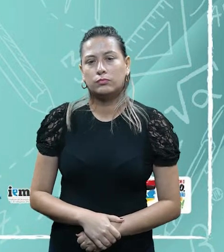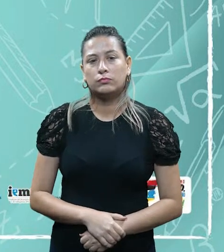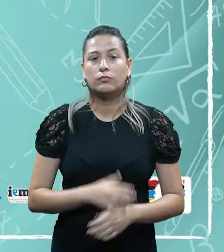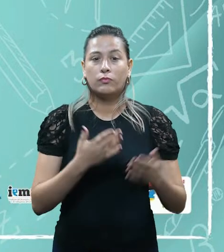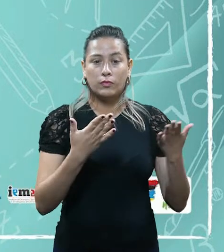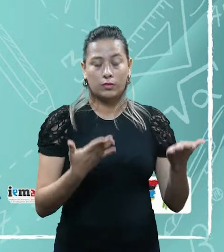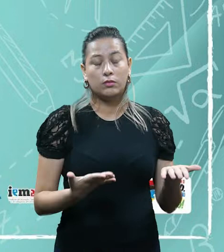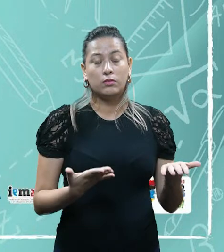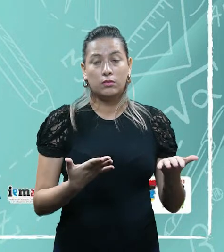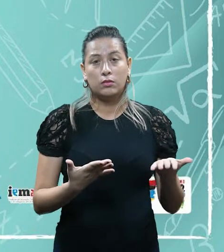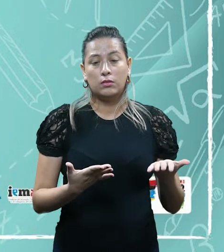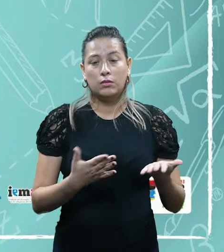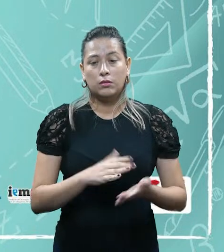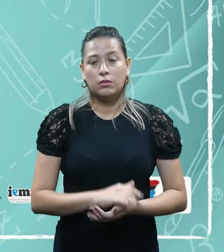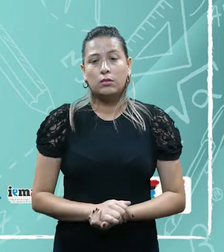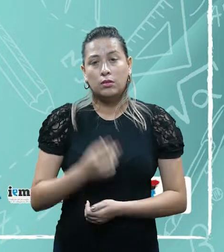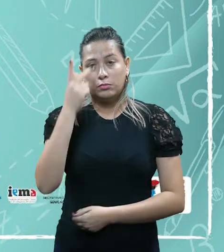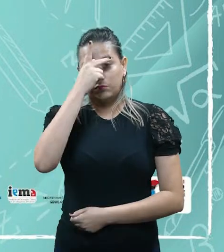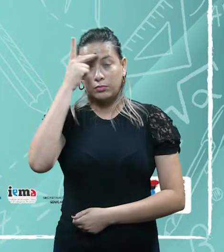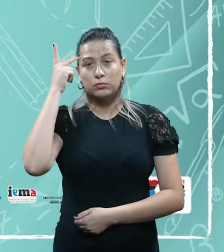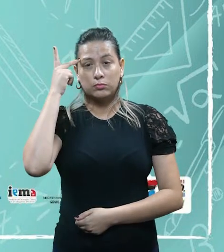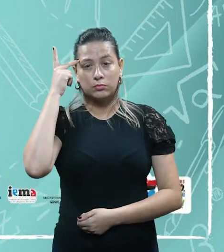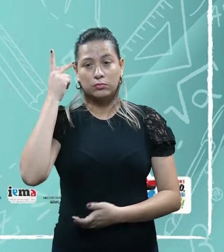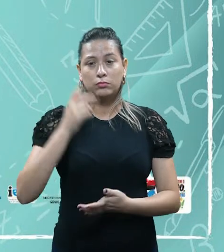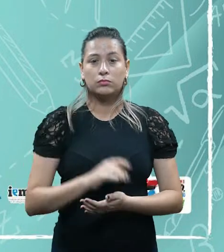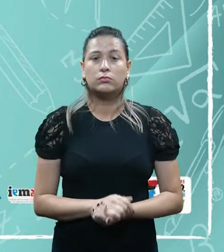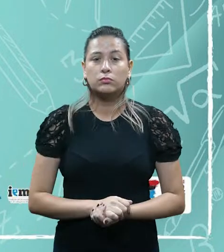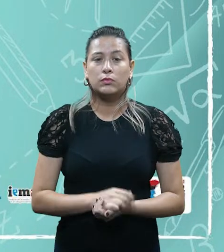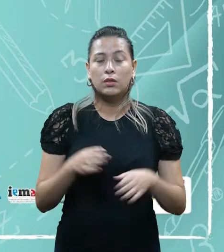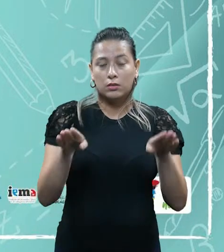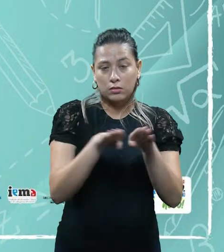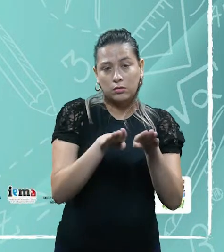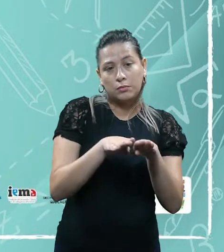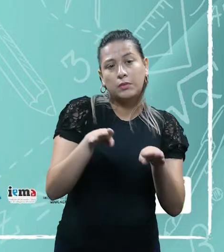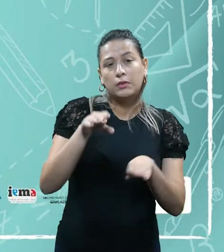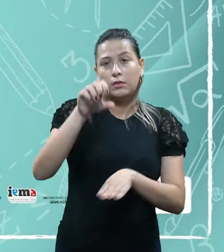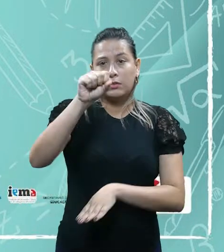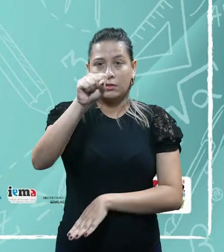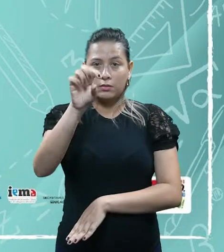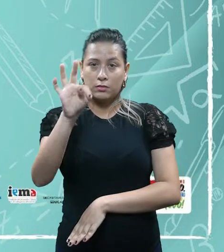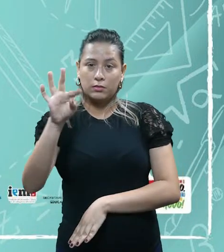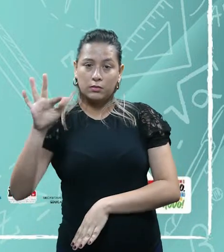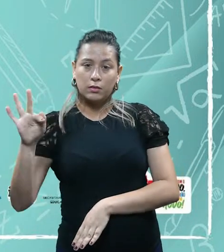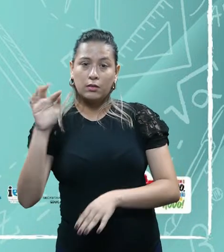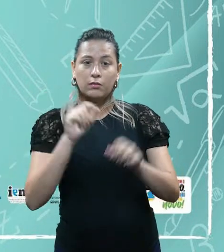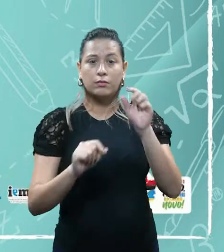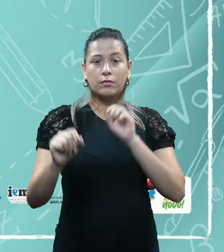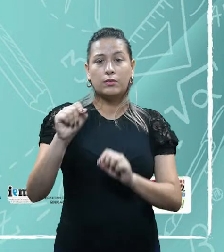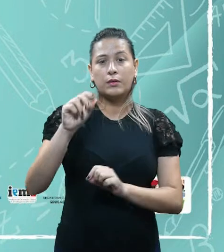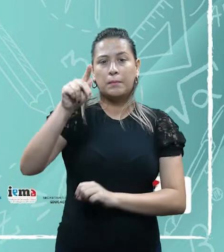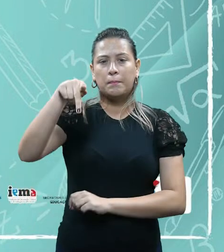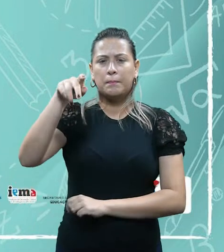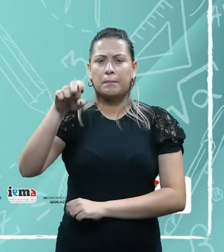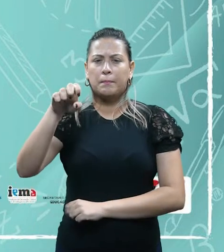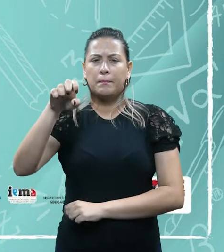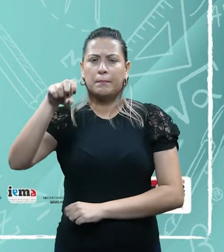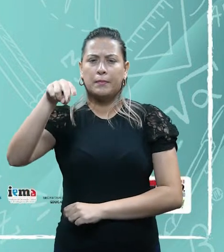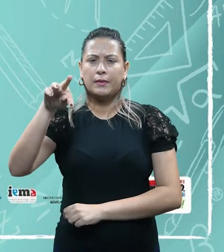os doutrinadores, grande maioria dos doutrinadores, e também o STF, adota a teoria pentapartida,